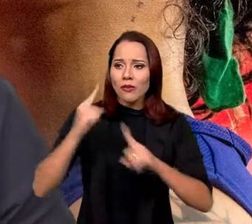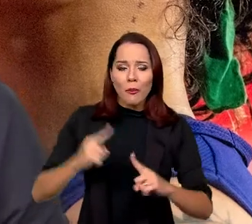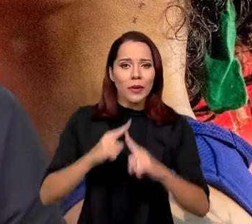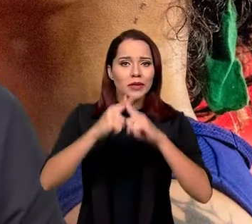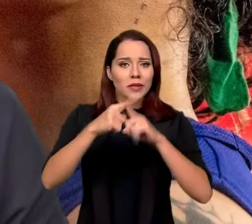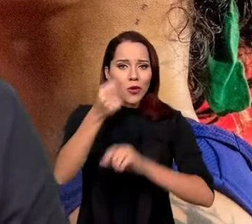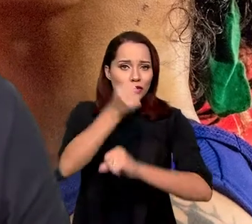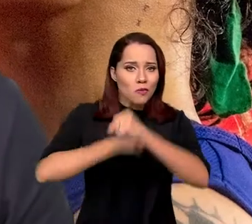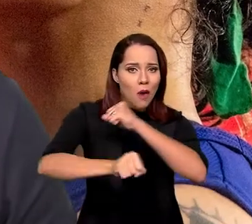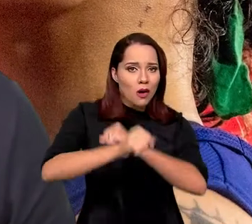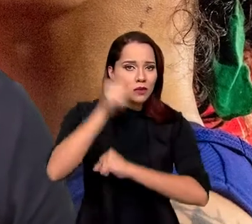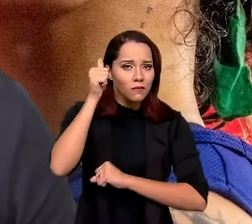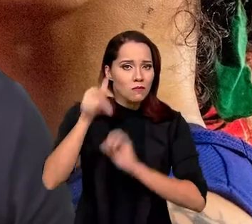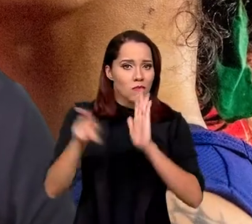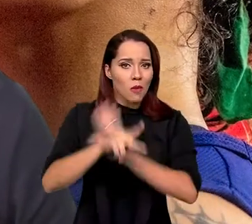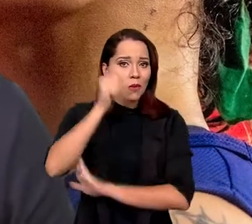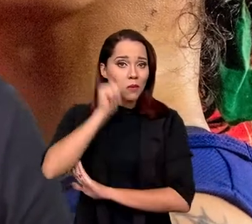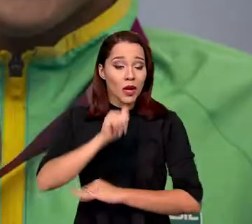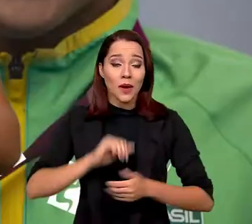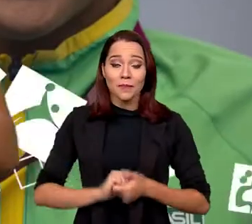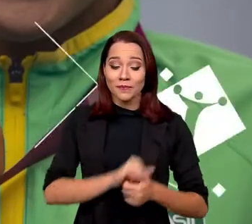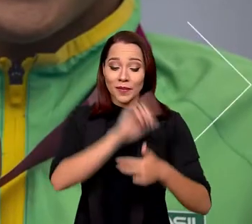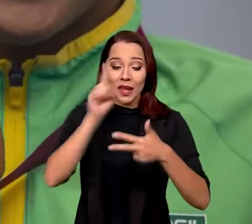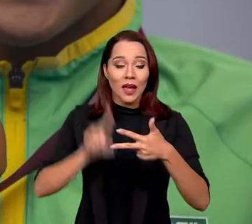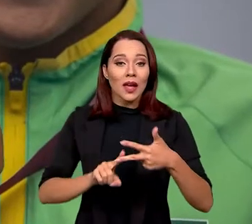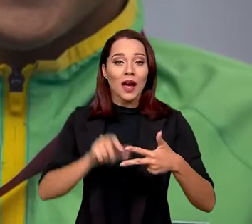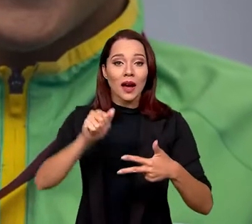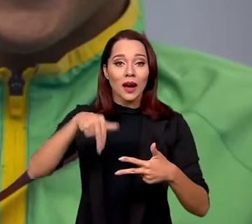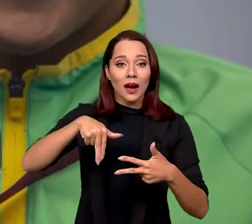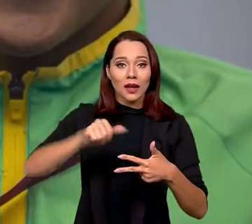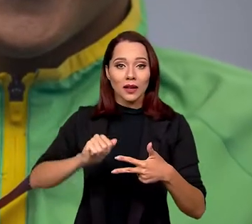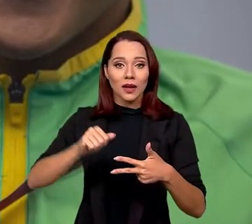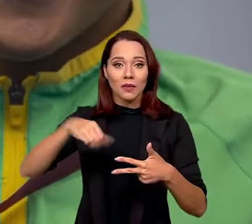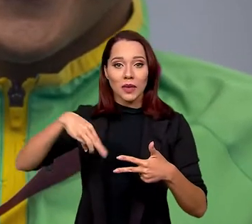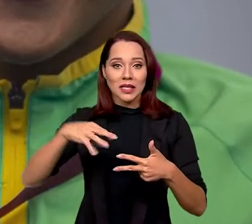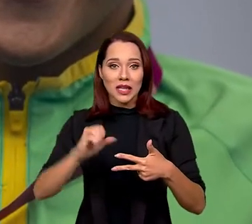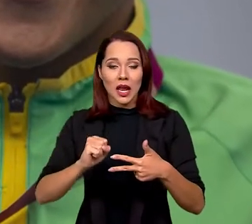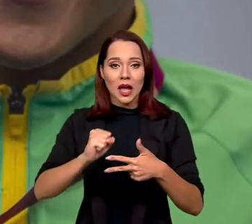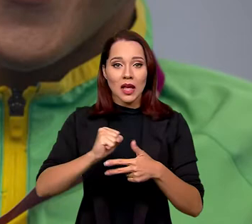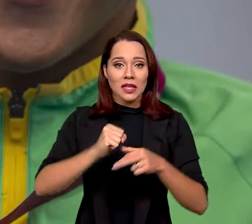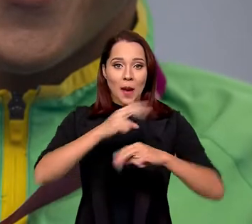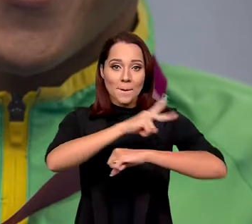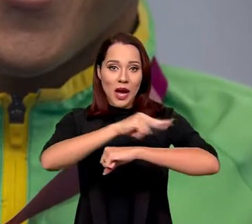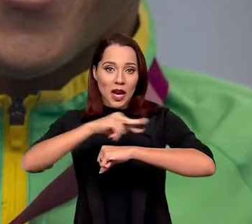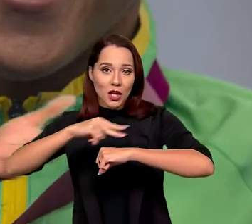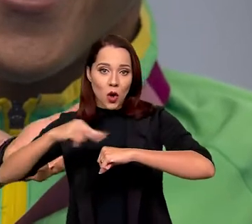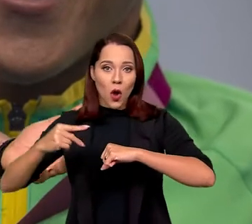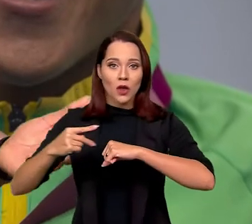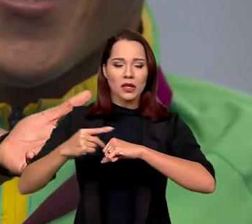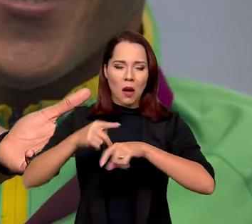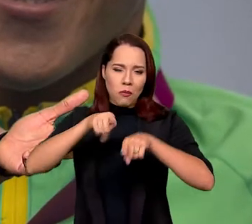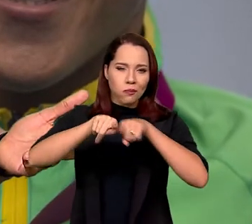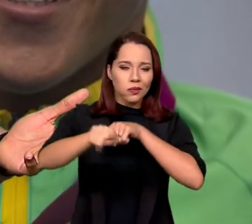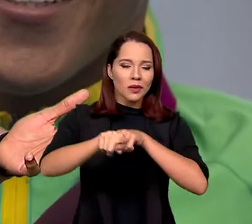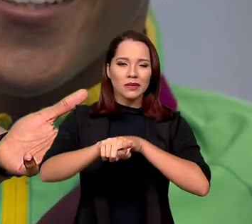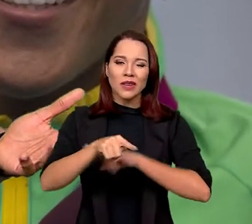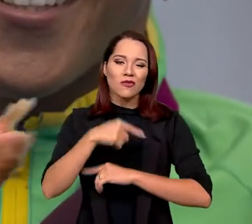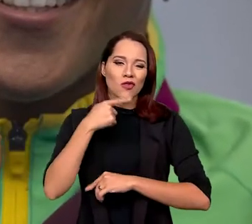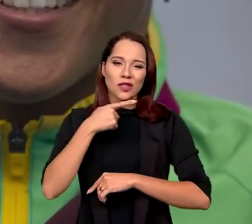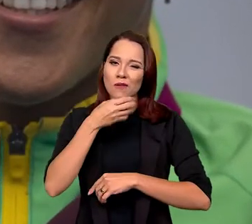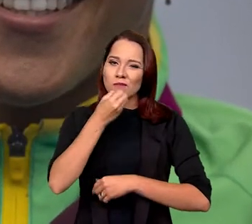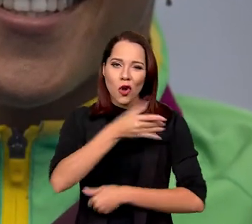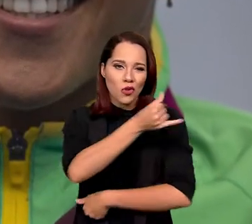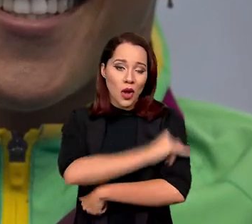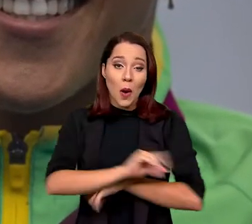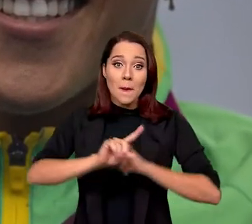achar competição de boxe feminino. E teve a Ana Marcela Cunha, na Maratona Aquática, que não foi bem nos Jogos do